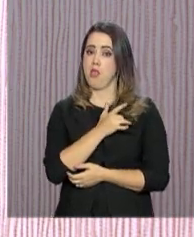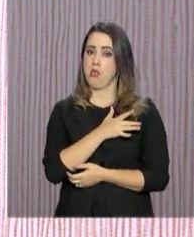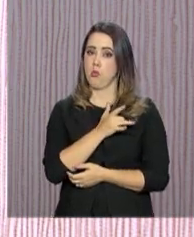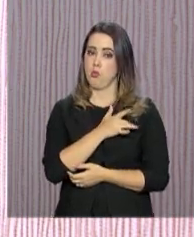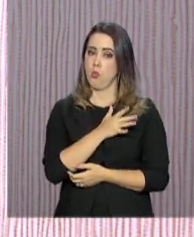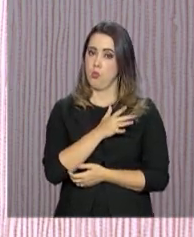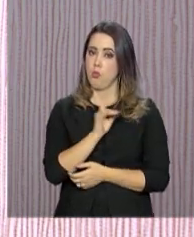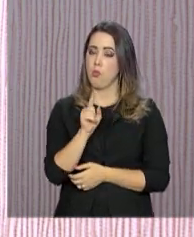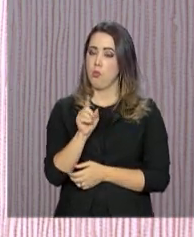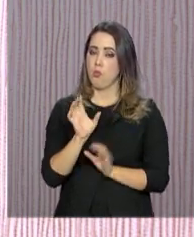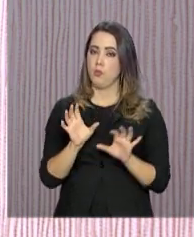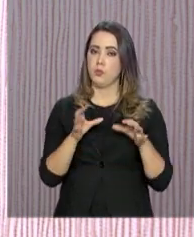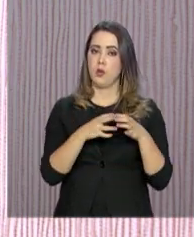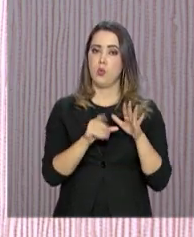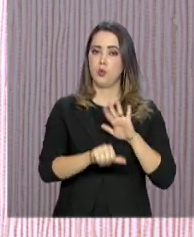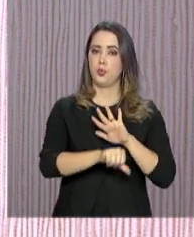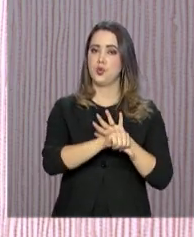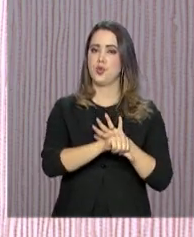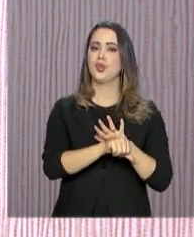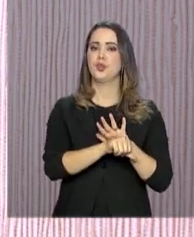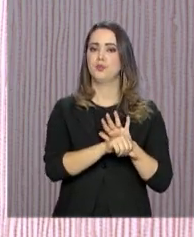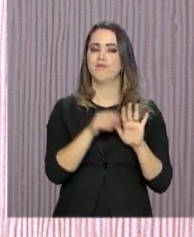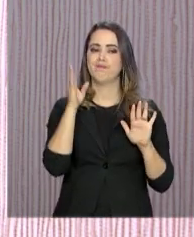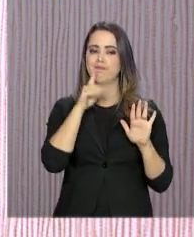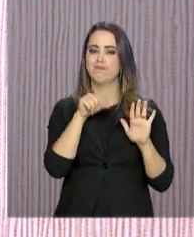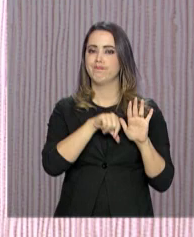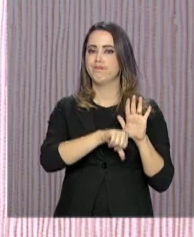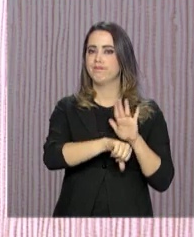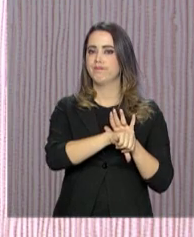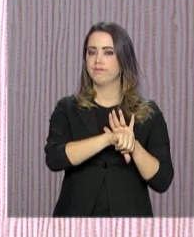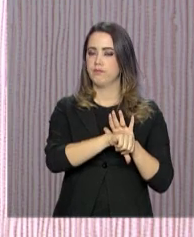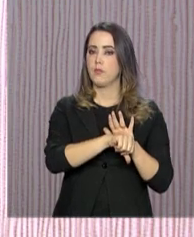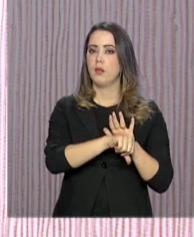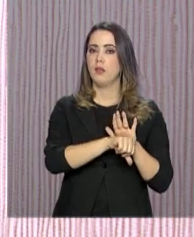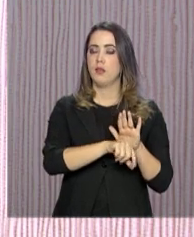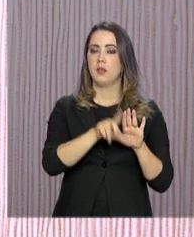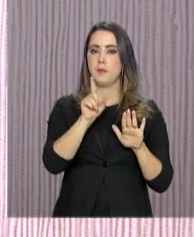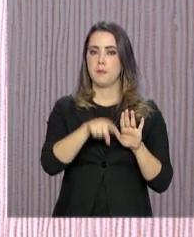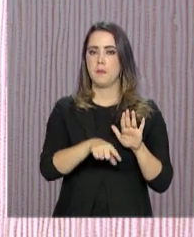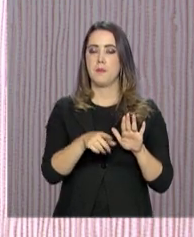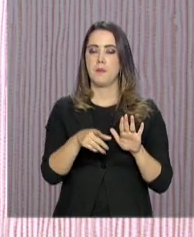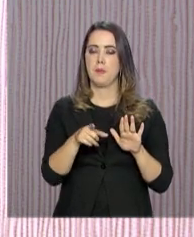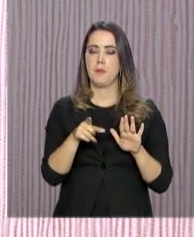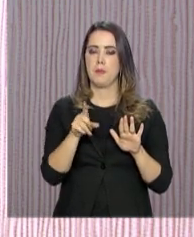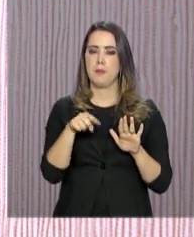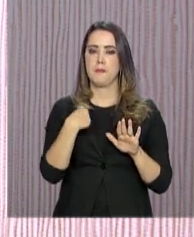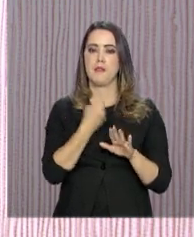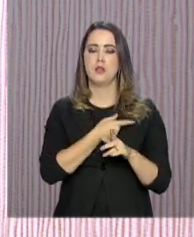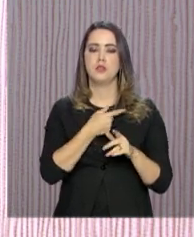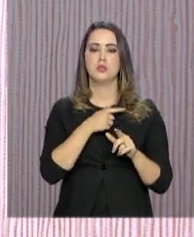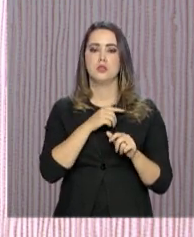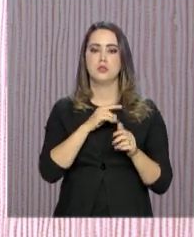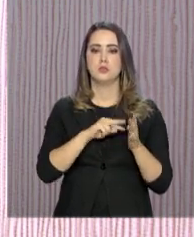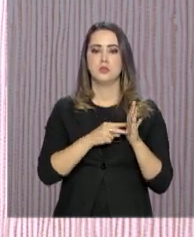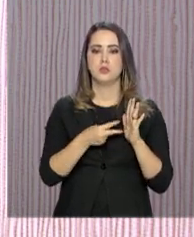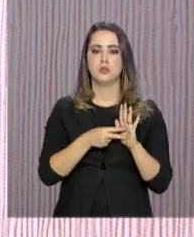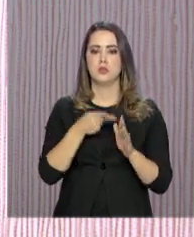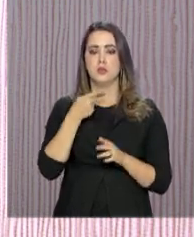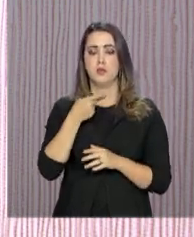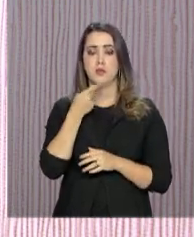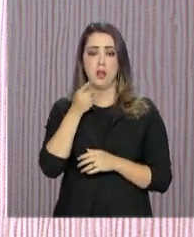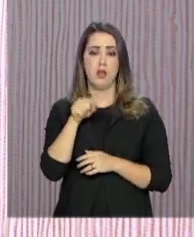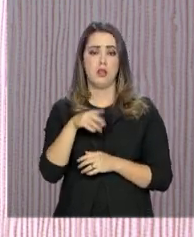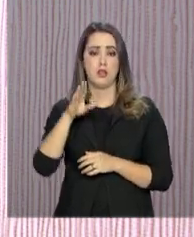resistência à bandidagem, à marginalidade, eu acho que isso a gente pode traduzir pelas Forças Armadas.